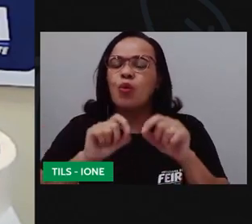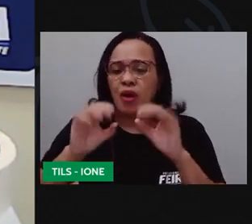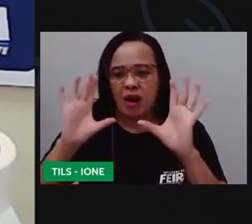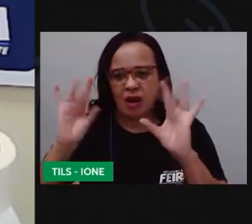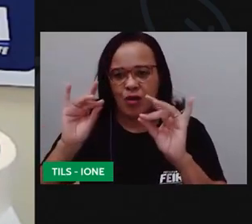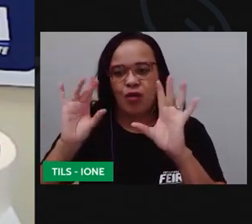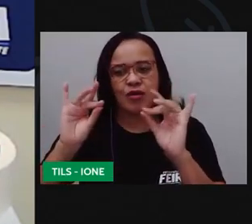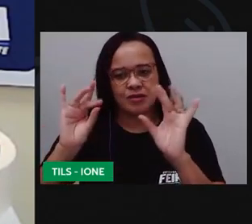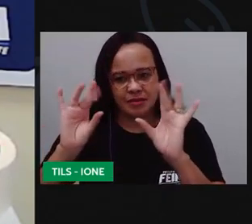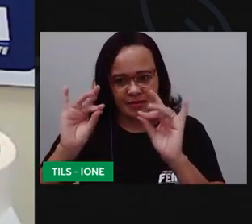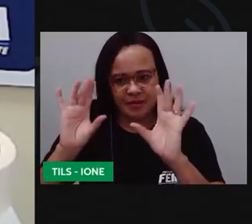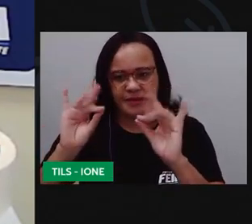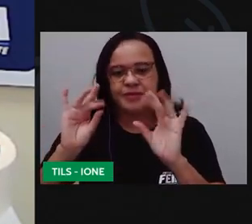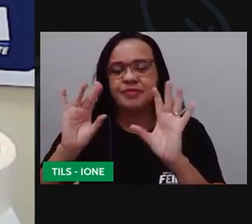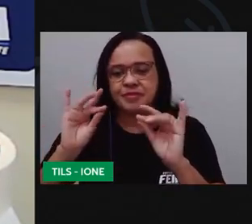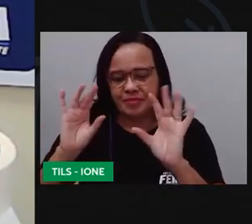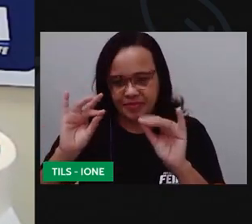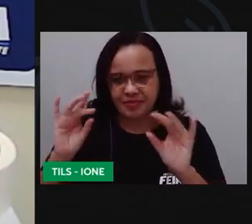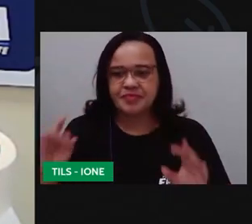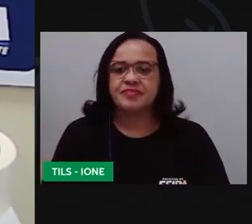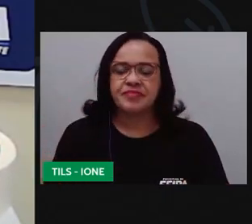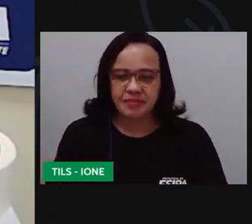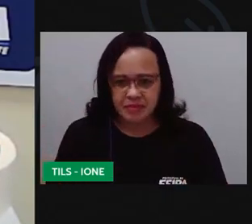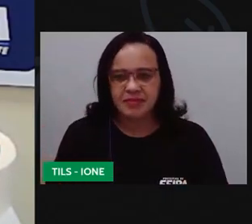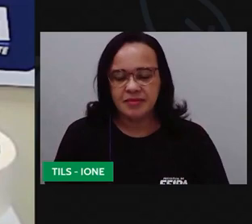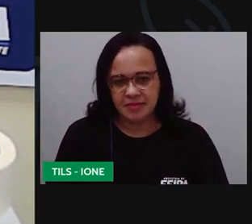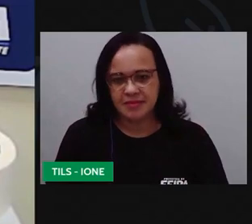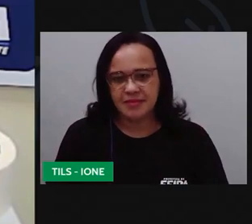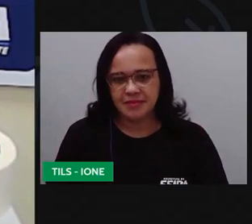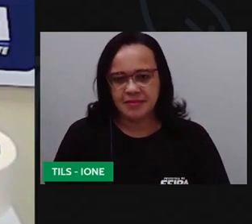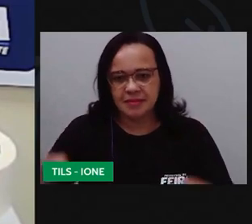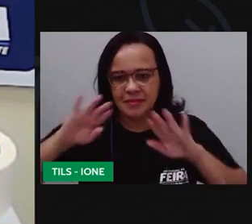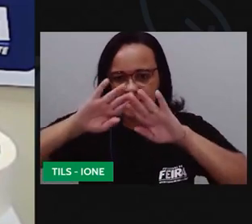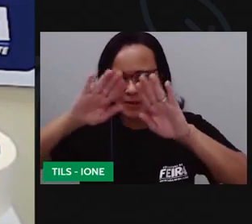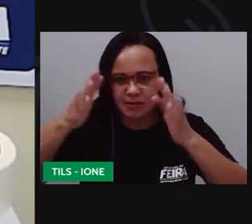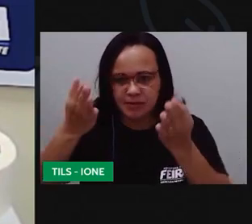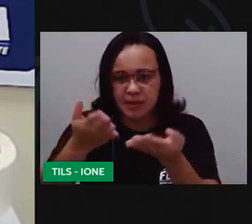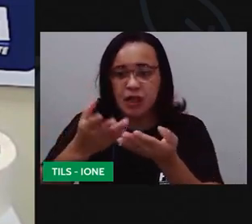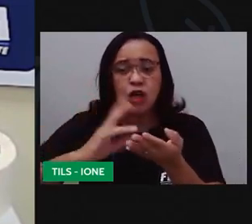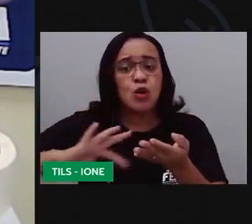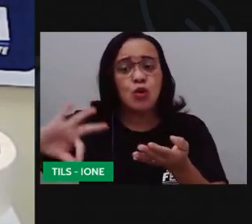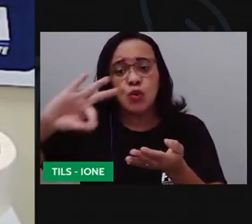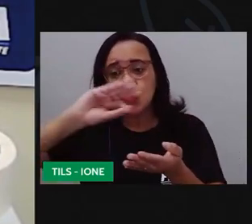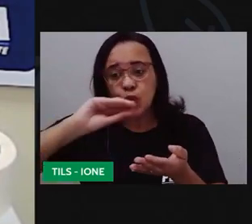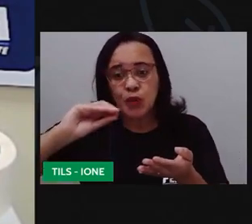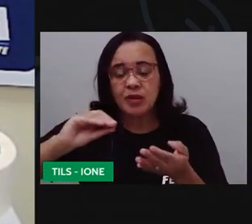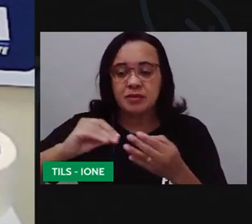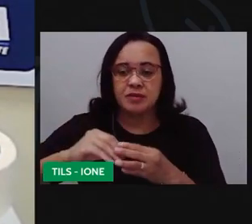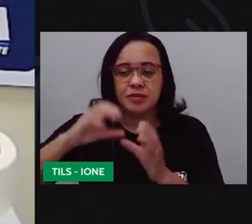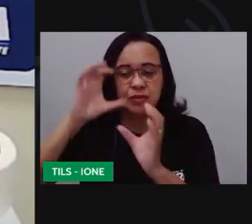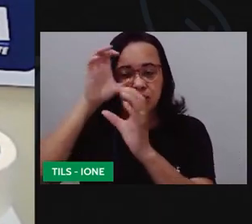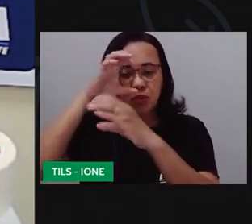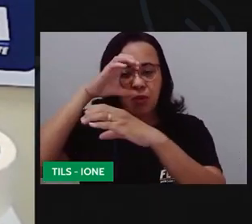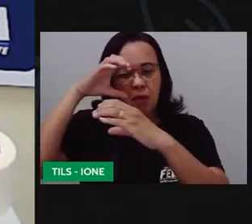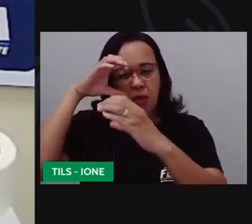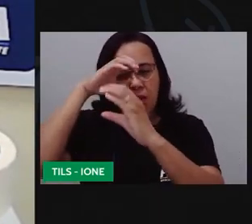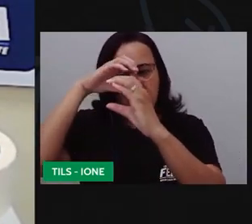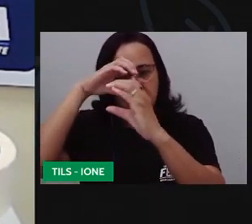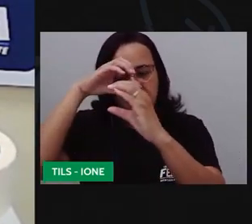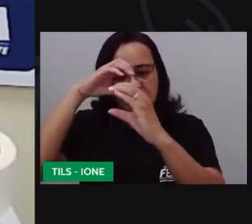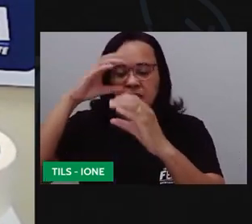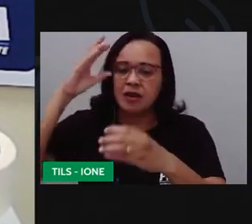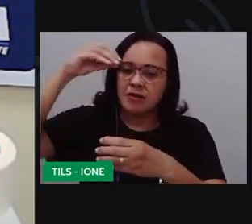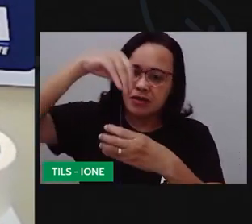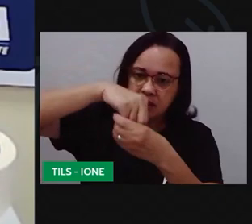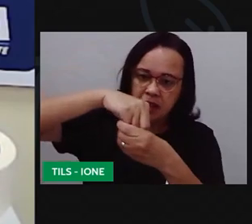cola né? coloquei aqui aí eu vou forrar aí eu vou ó posso pôr aqui de dentro pra fora posso colocar